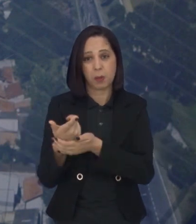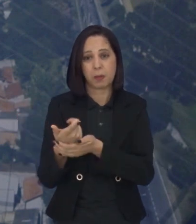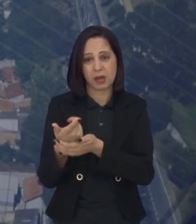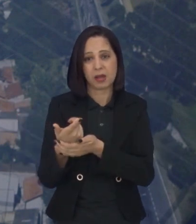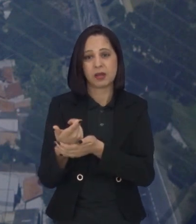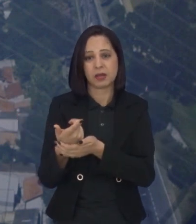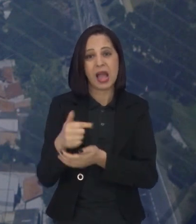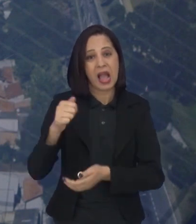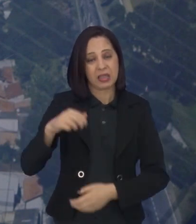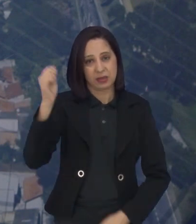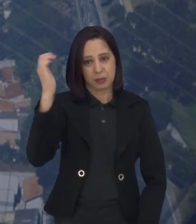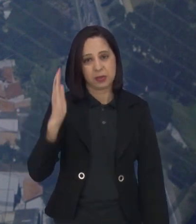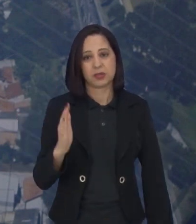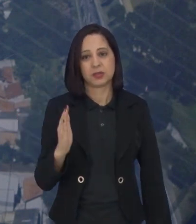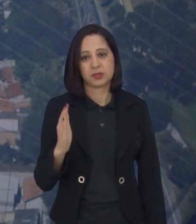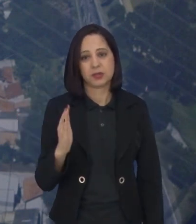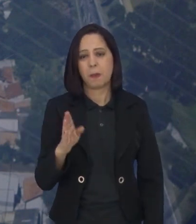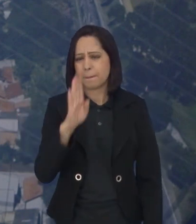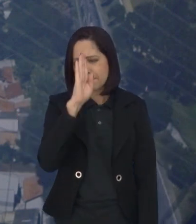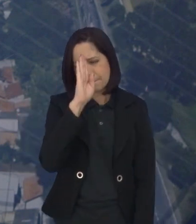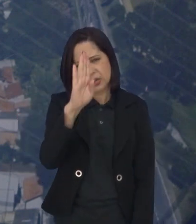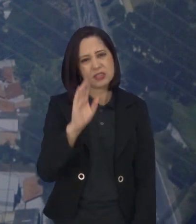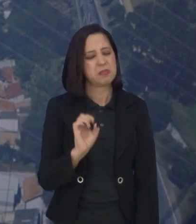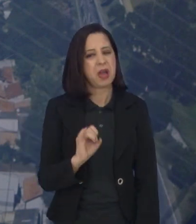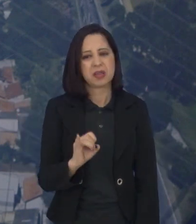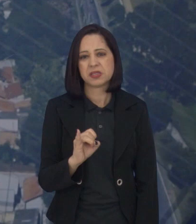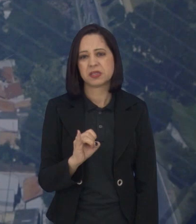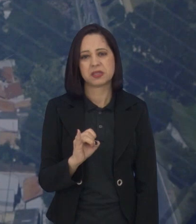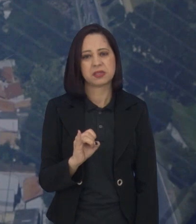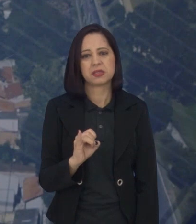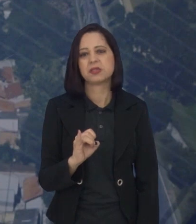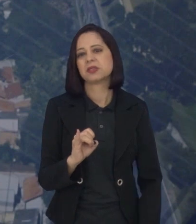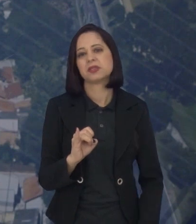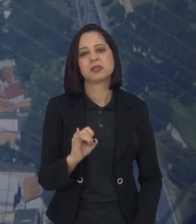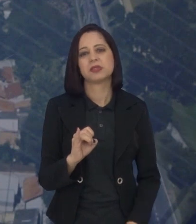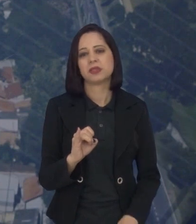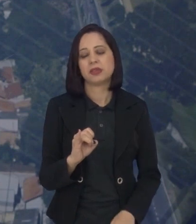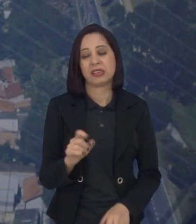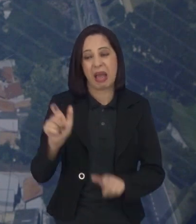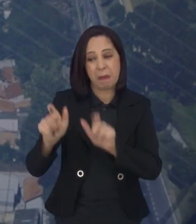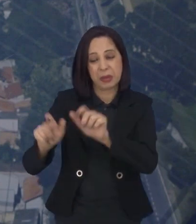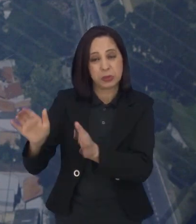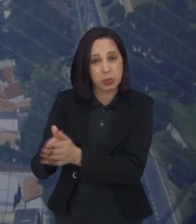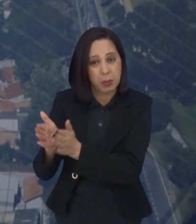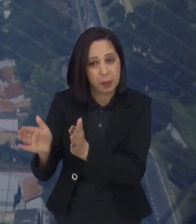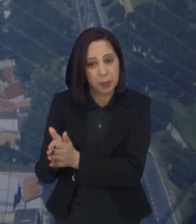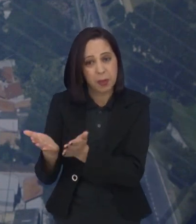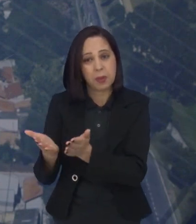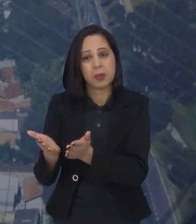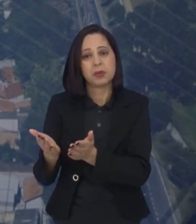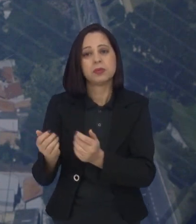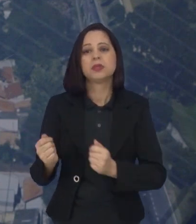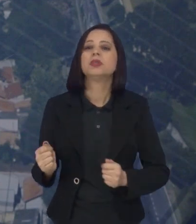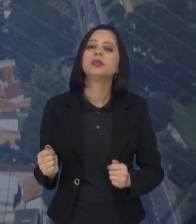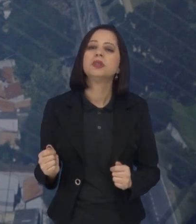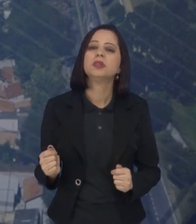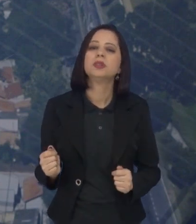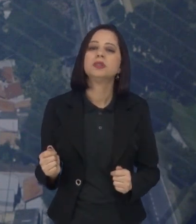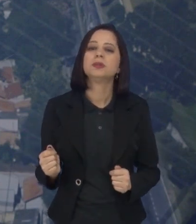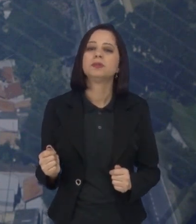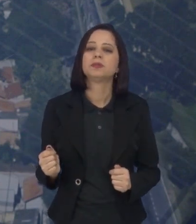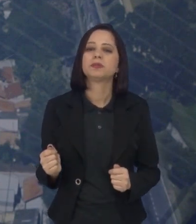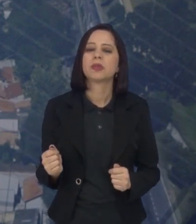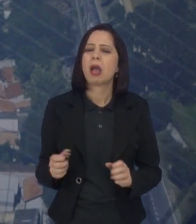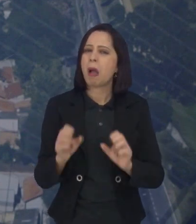atualmente no Brasil, principalmente quem não tem uma condição financeira favorável. Você, no